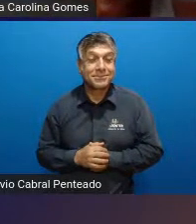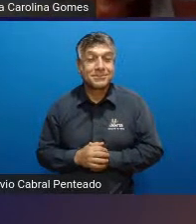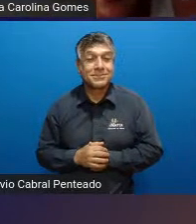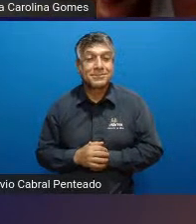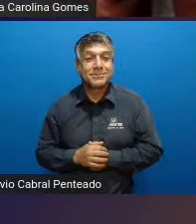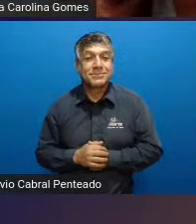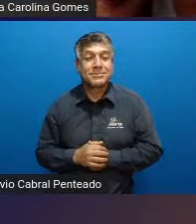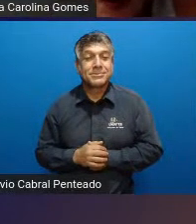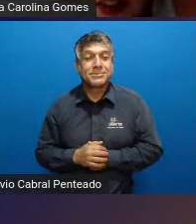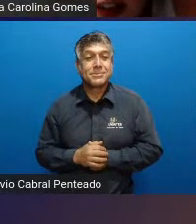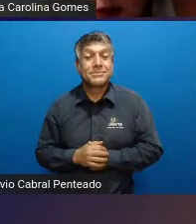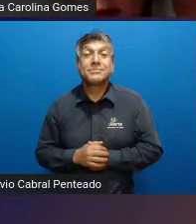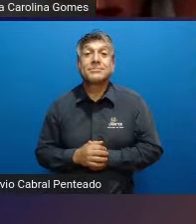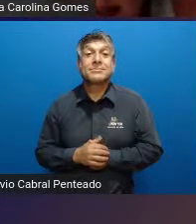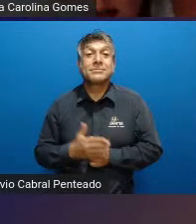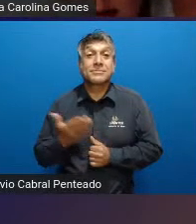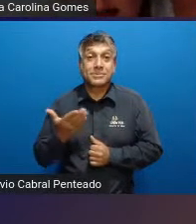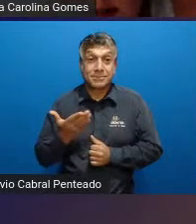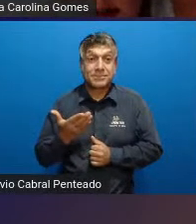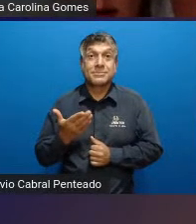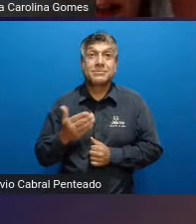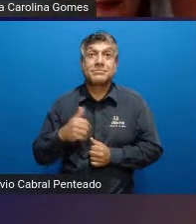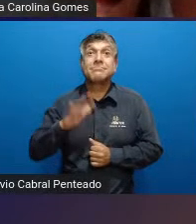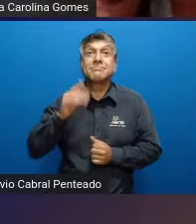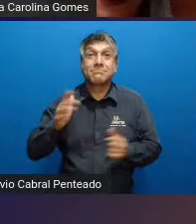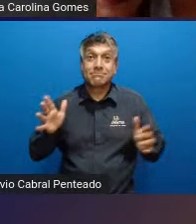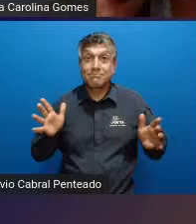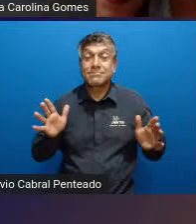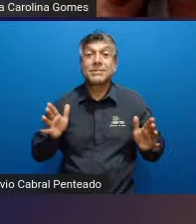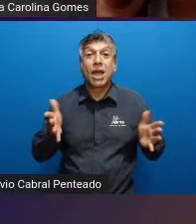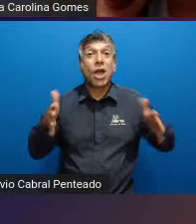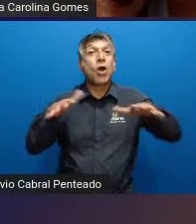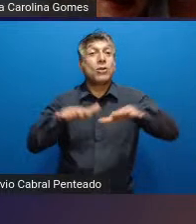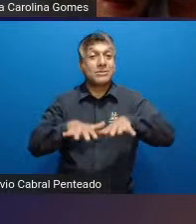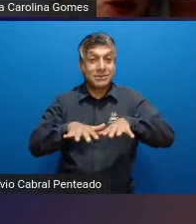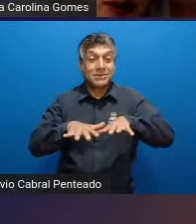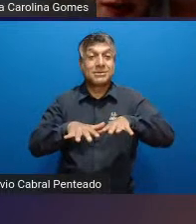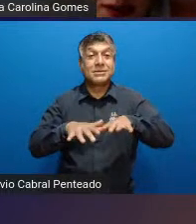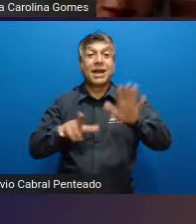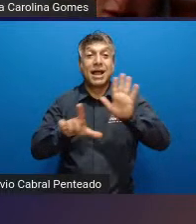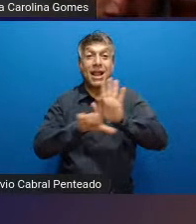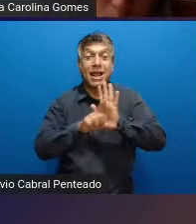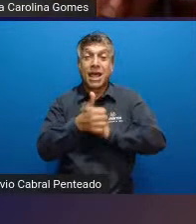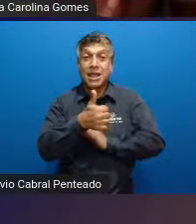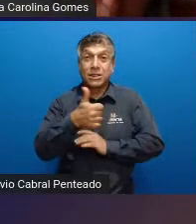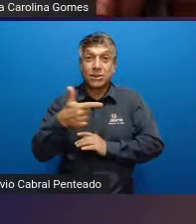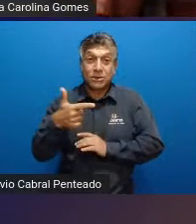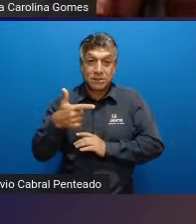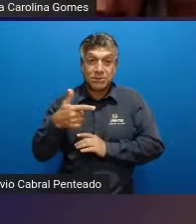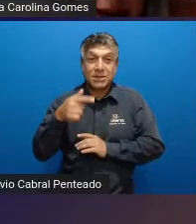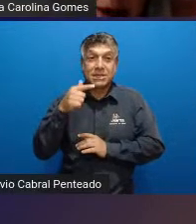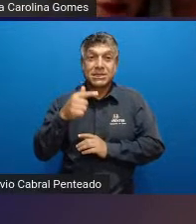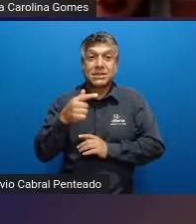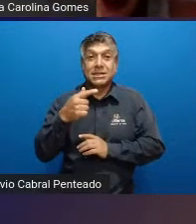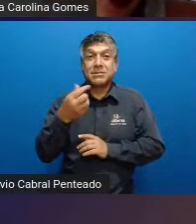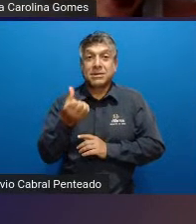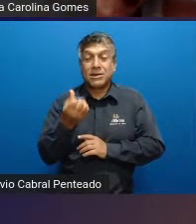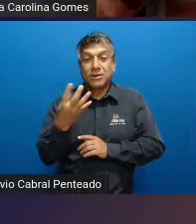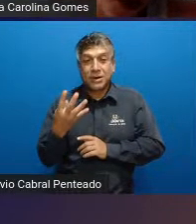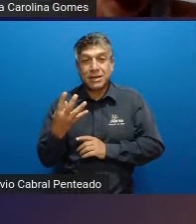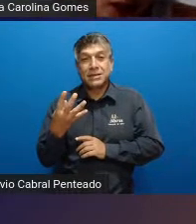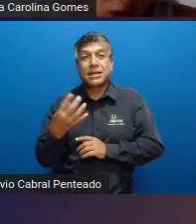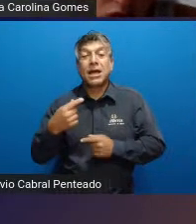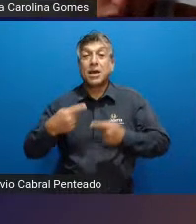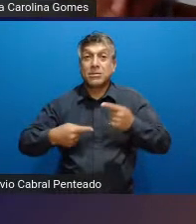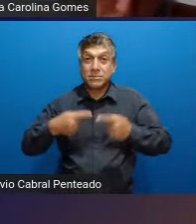então nós temos falando um pouco mais da inclusão agora nós temos a lei 12.764 que é a política